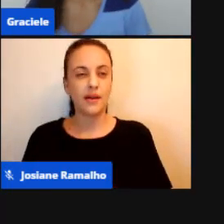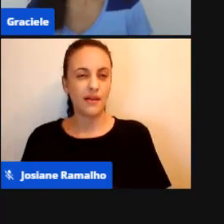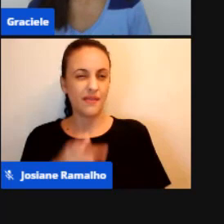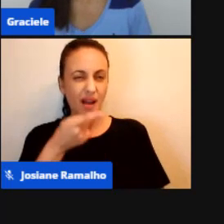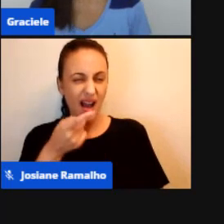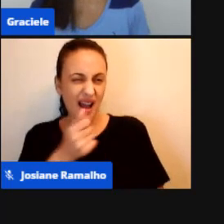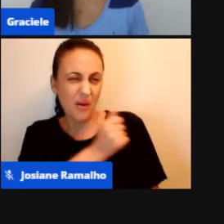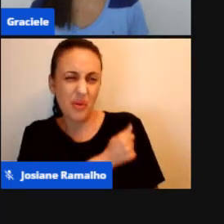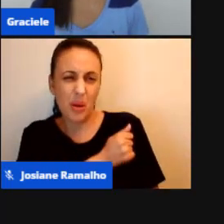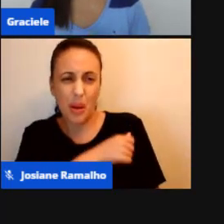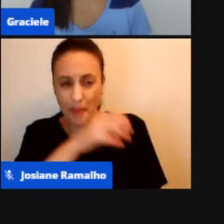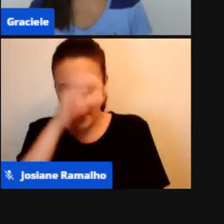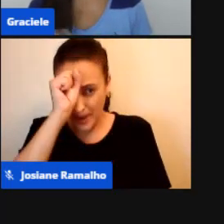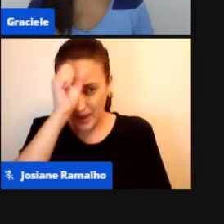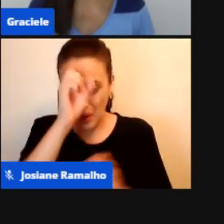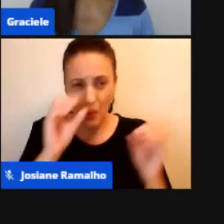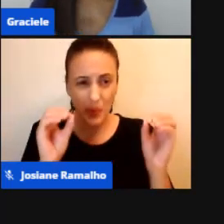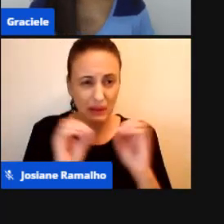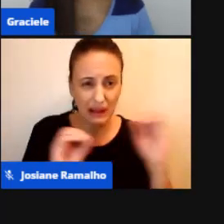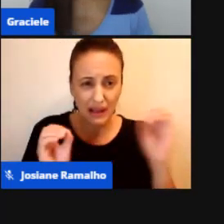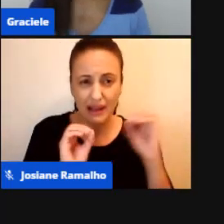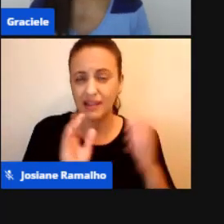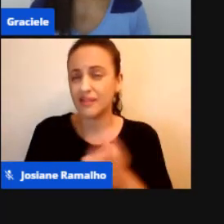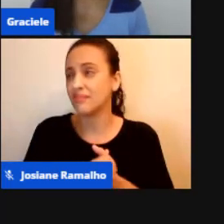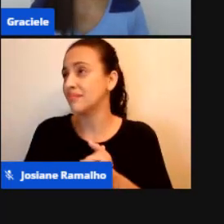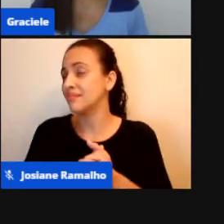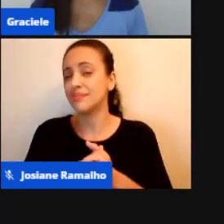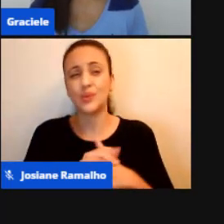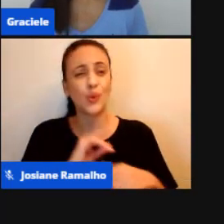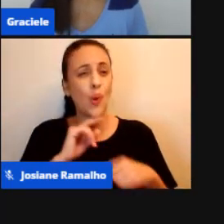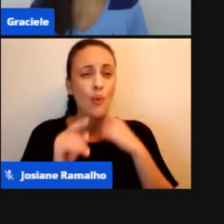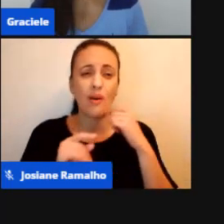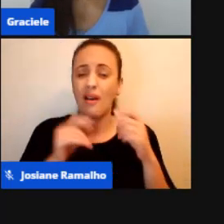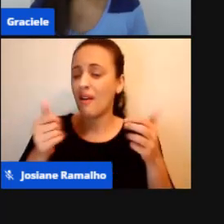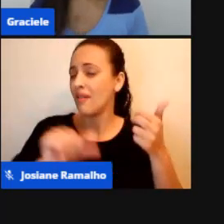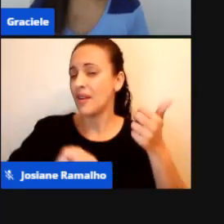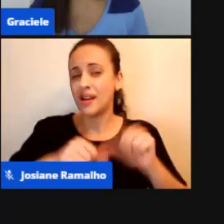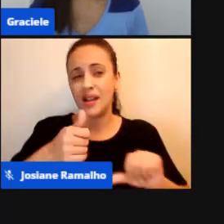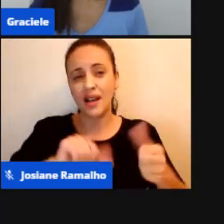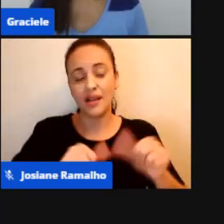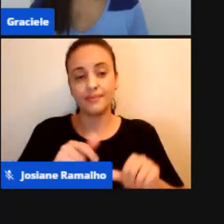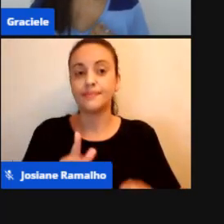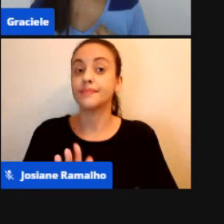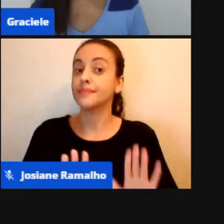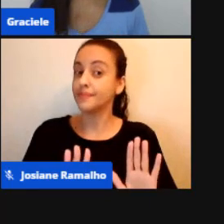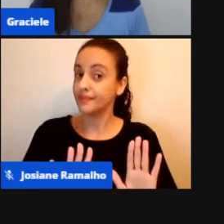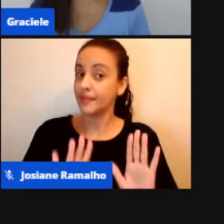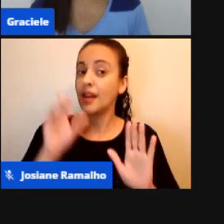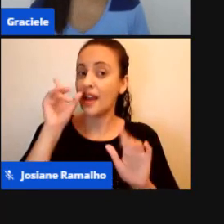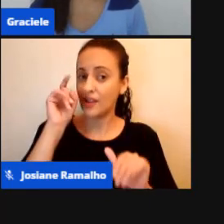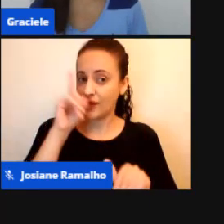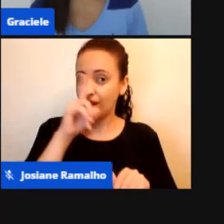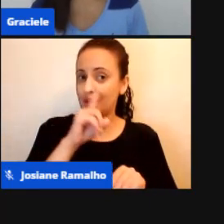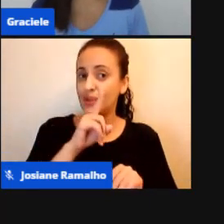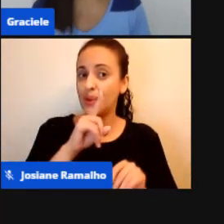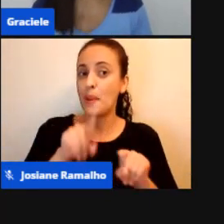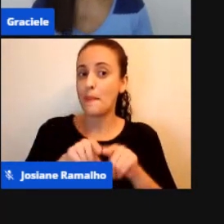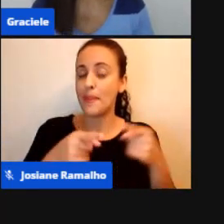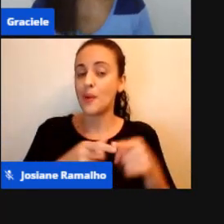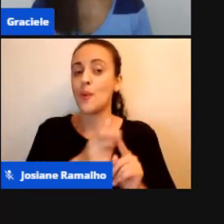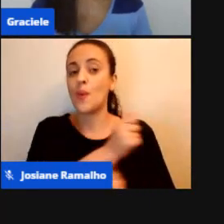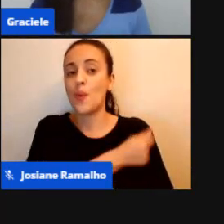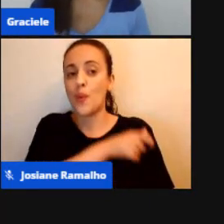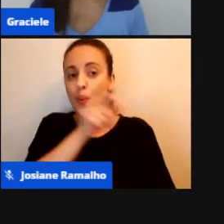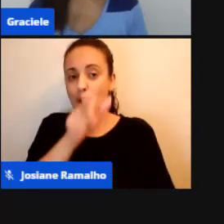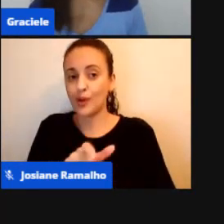Nada Falar que É impossível Avaliar É difícil Porque o nosso Aluno Nós sabemos Que